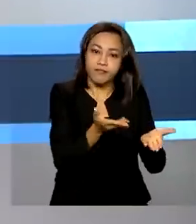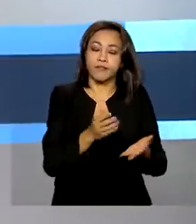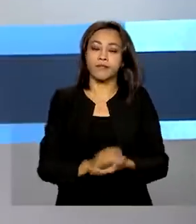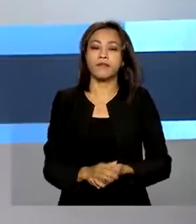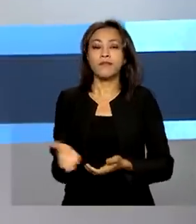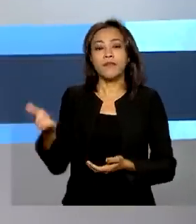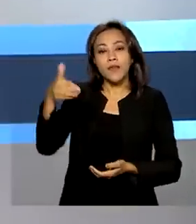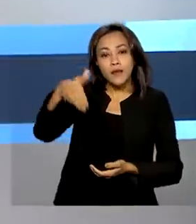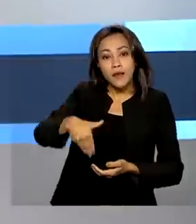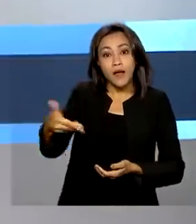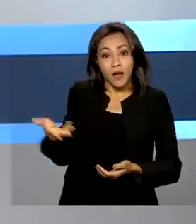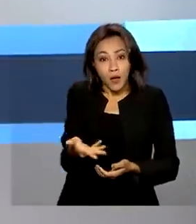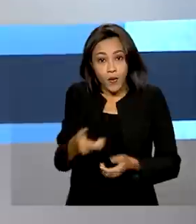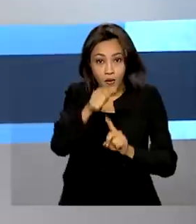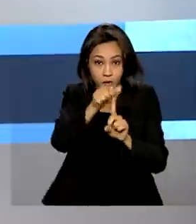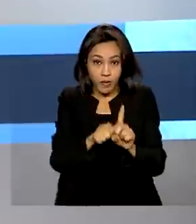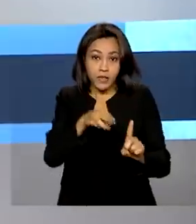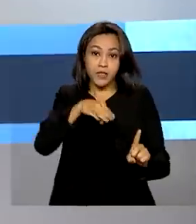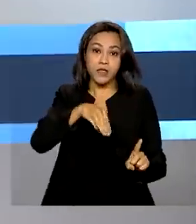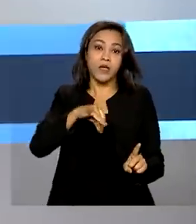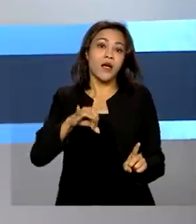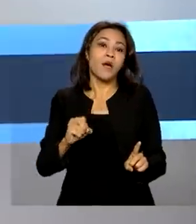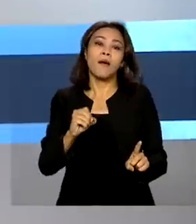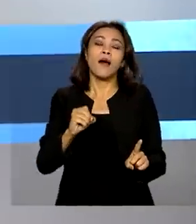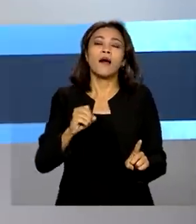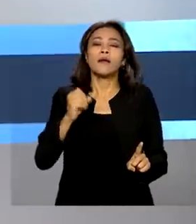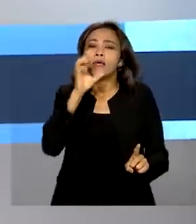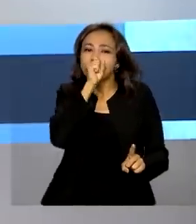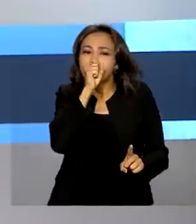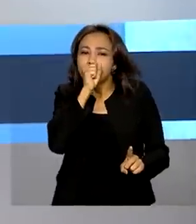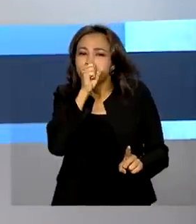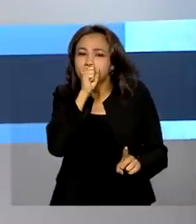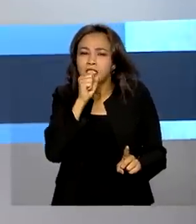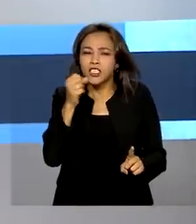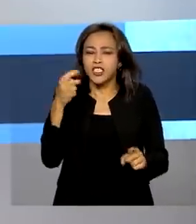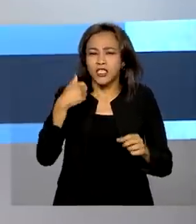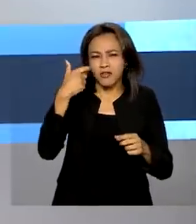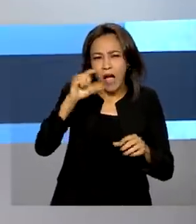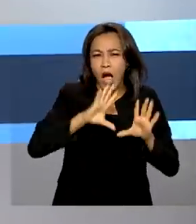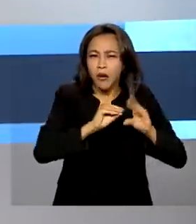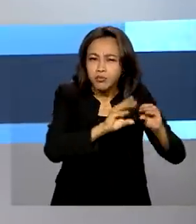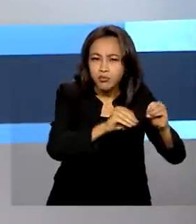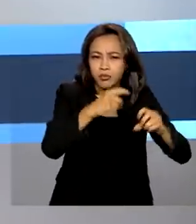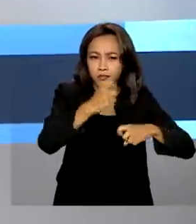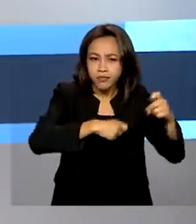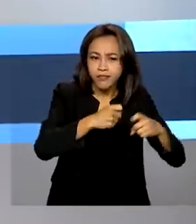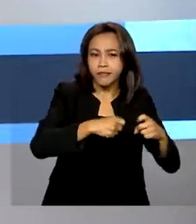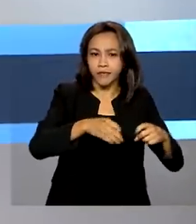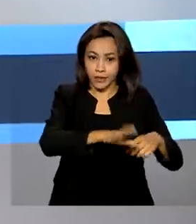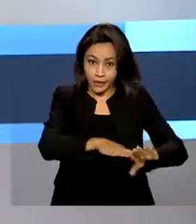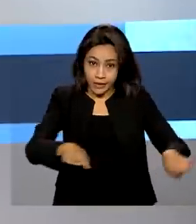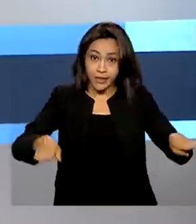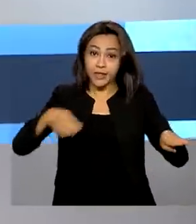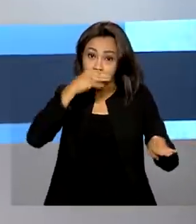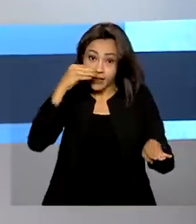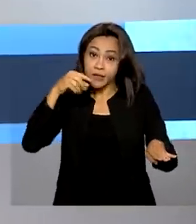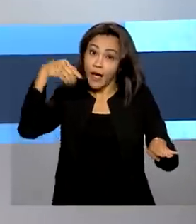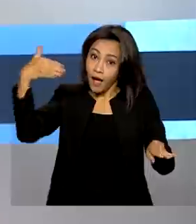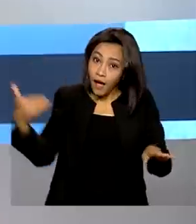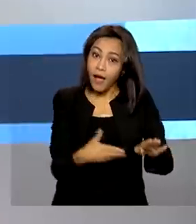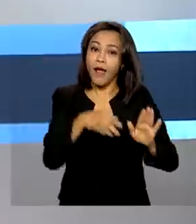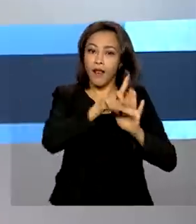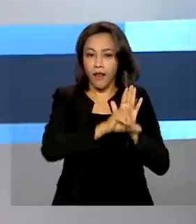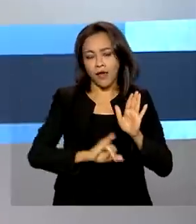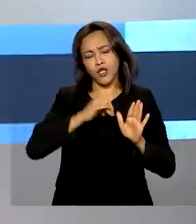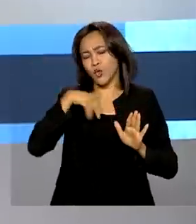partir de agora, a campanha Maio Laranja, de combate ao abuso e à exploração sexual de crianças e adolescentes, é lei e será realizada